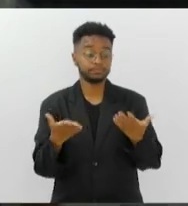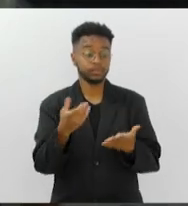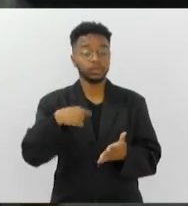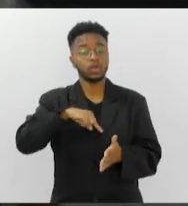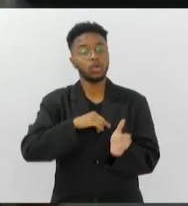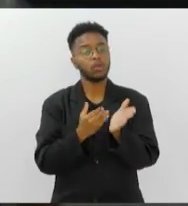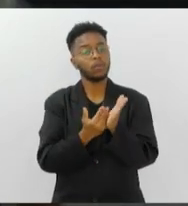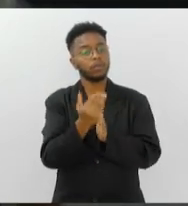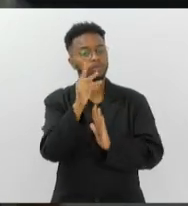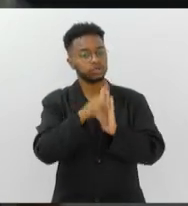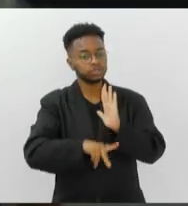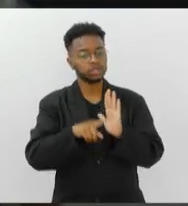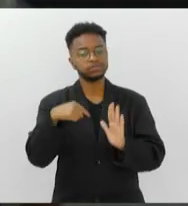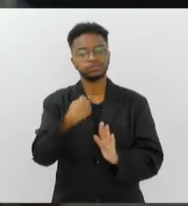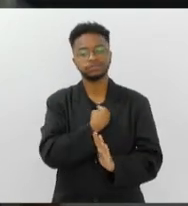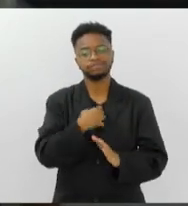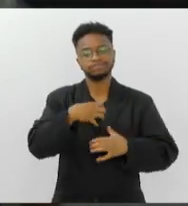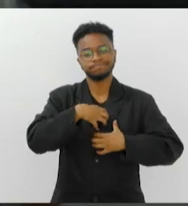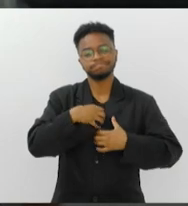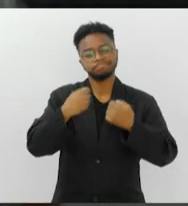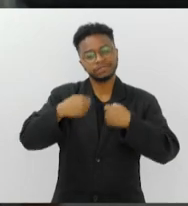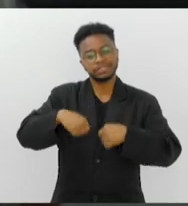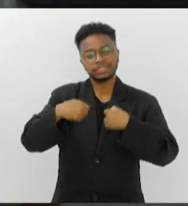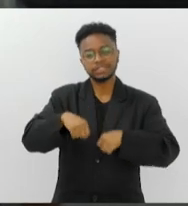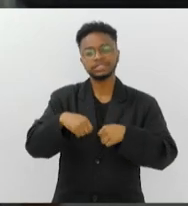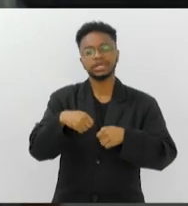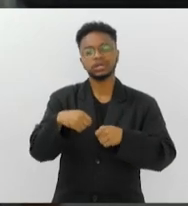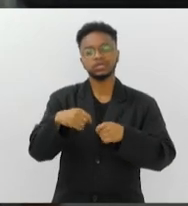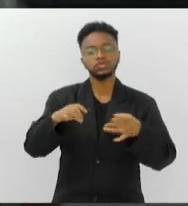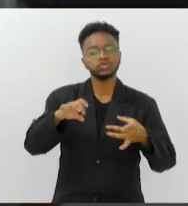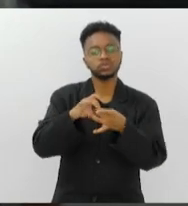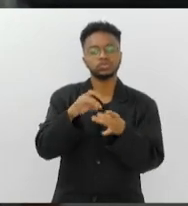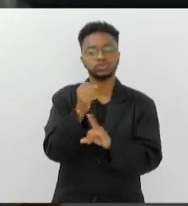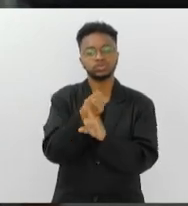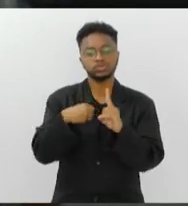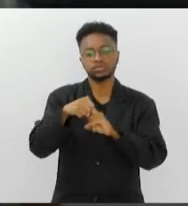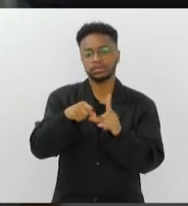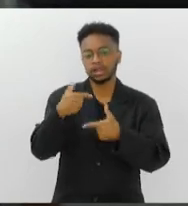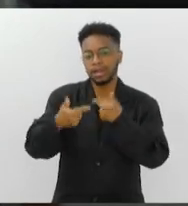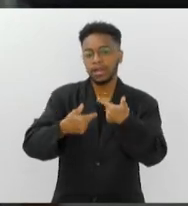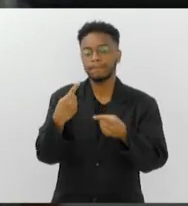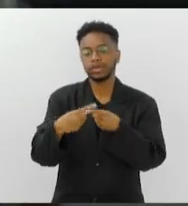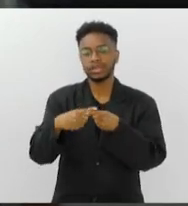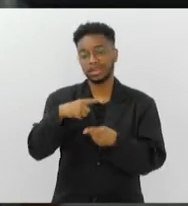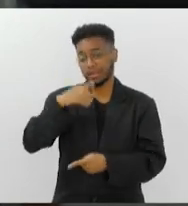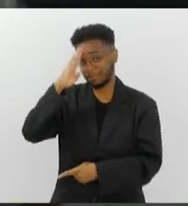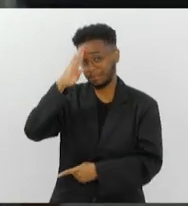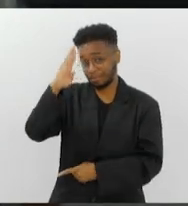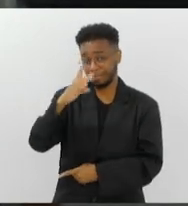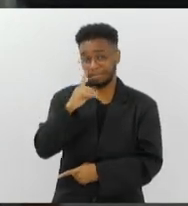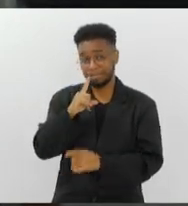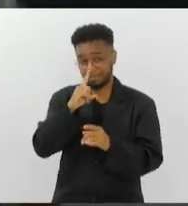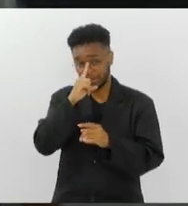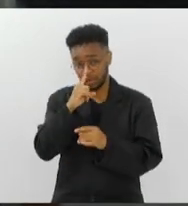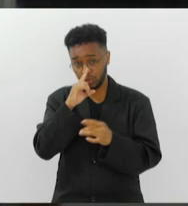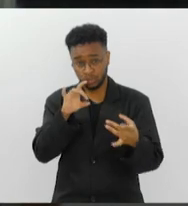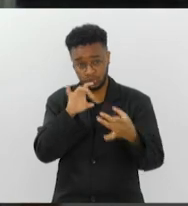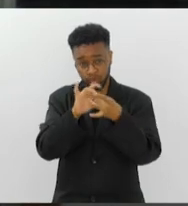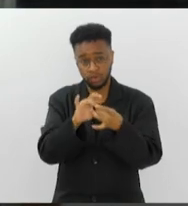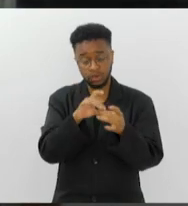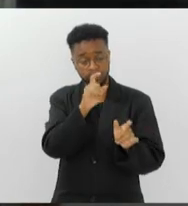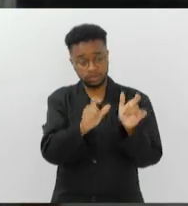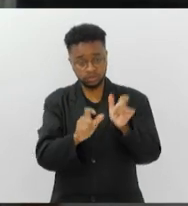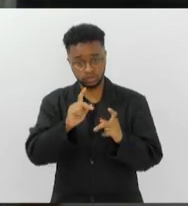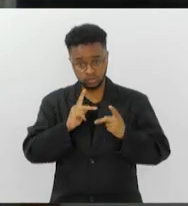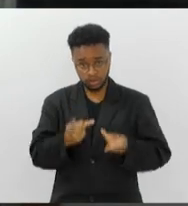projeto, a gente sentiu a necessidade de trabalhar com a sociedade, porque, como as principais ameaças estavam relacionadas ao homem, a gente precisava